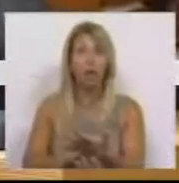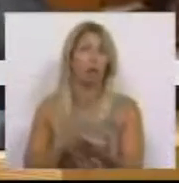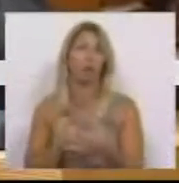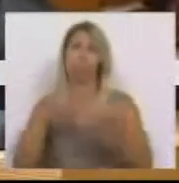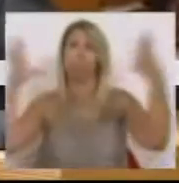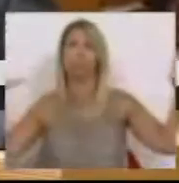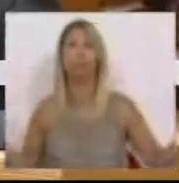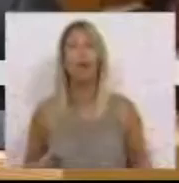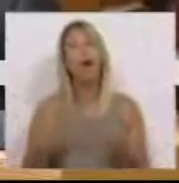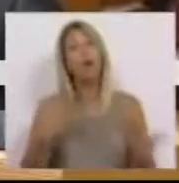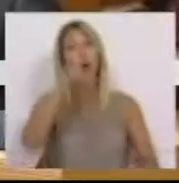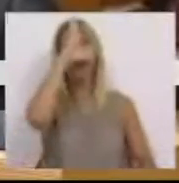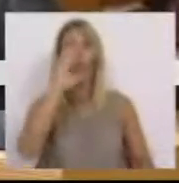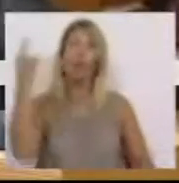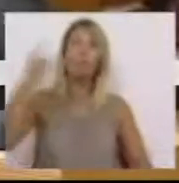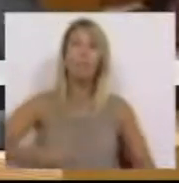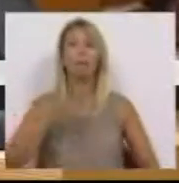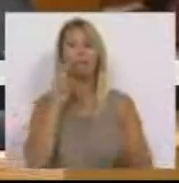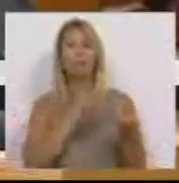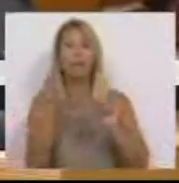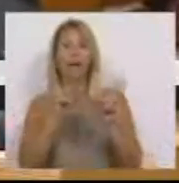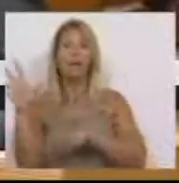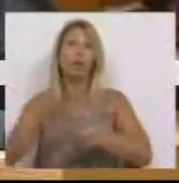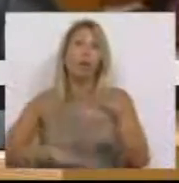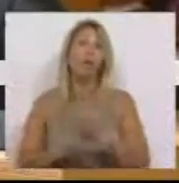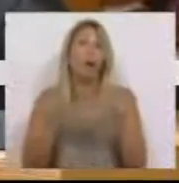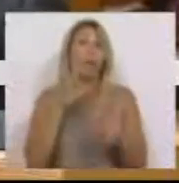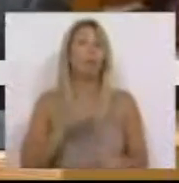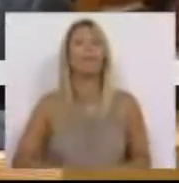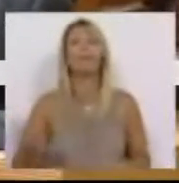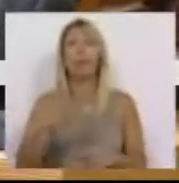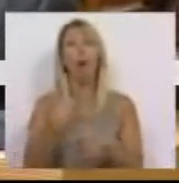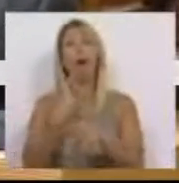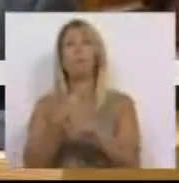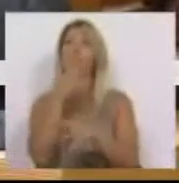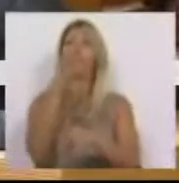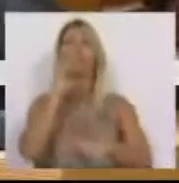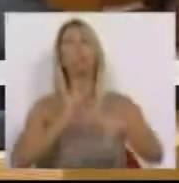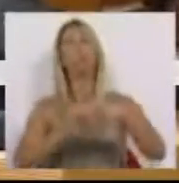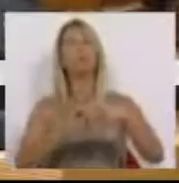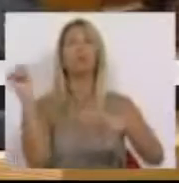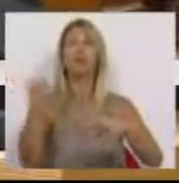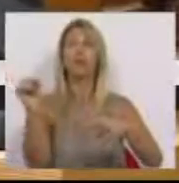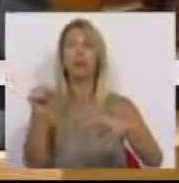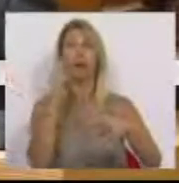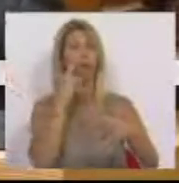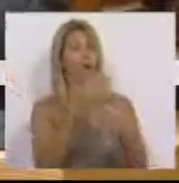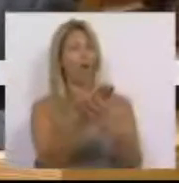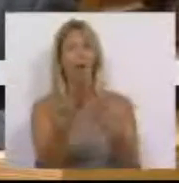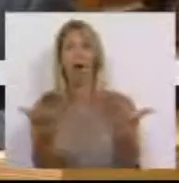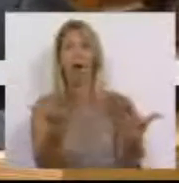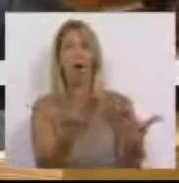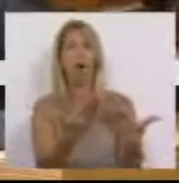revê-las no cenário que, mesmo assim, continua a ser demasiado otimista. Perante isto, é caso para dizer, o milagre